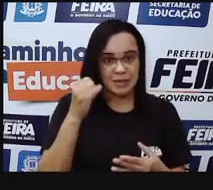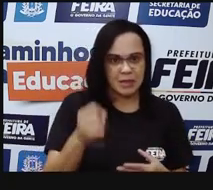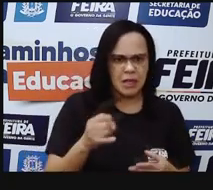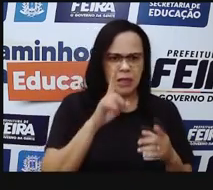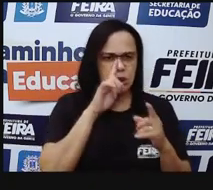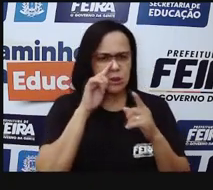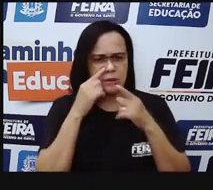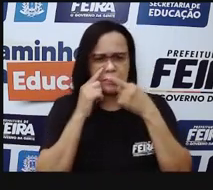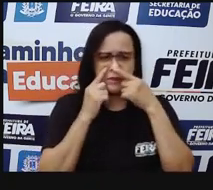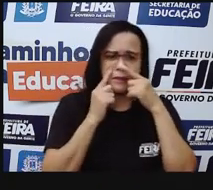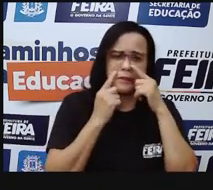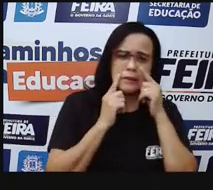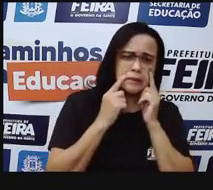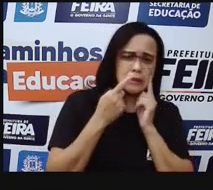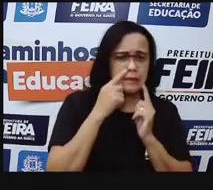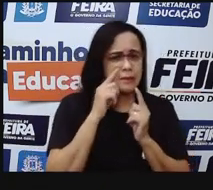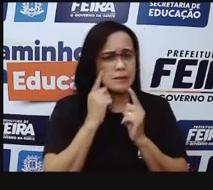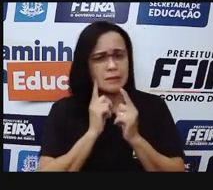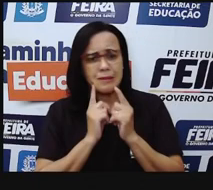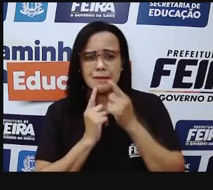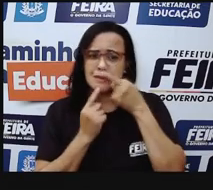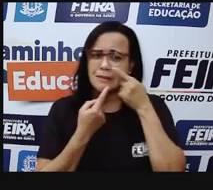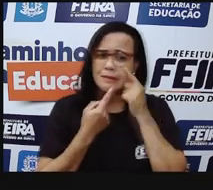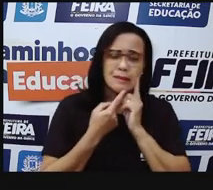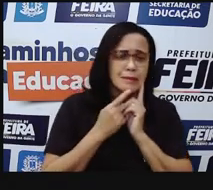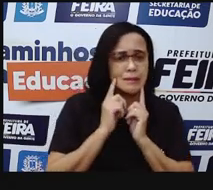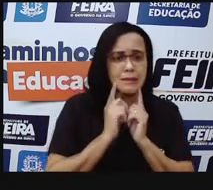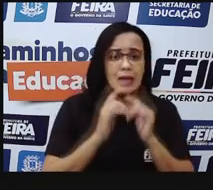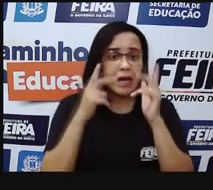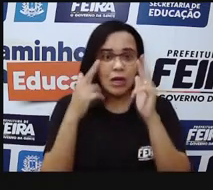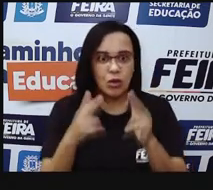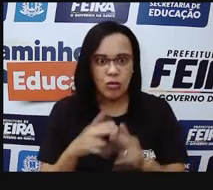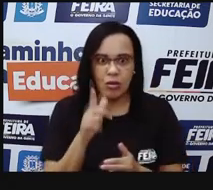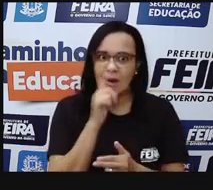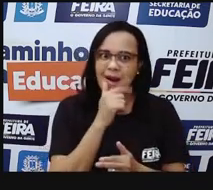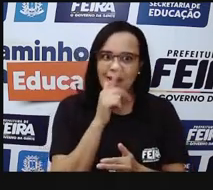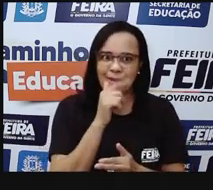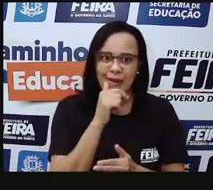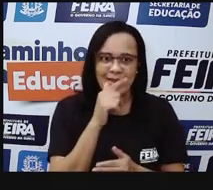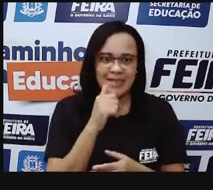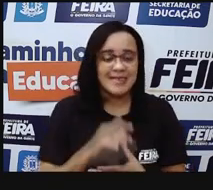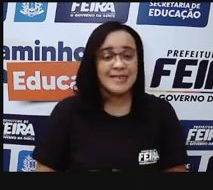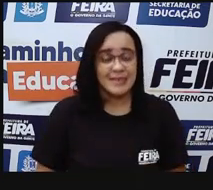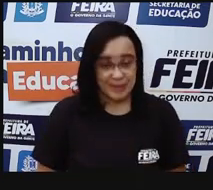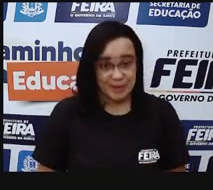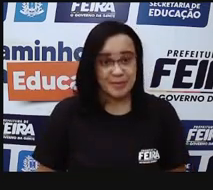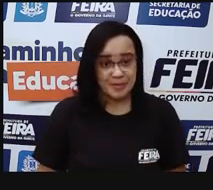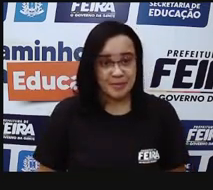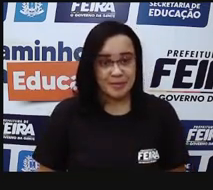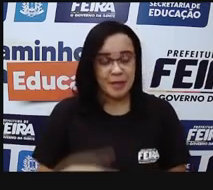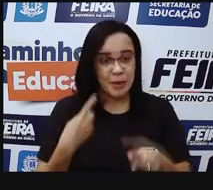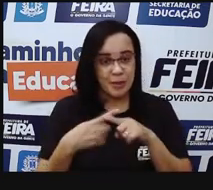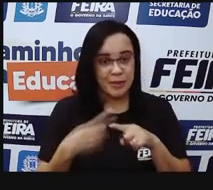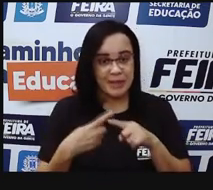sai, parece que sai uma água, sai uma lágrima pelo nariz. O que é isso? É porque a gente tem